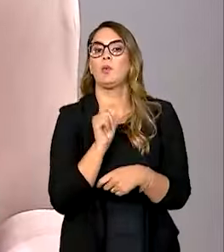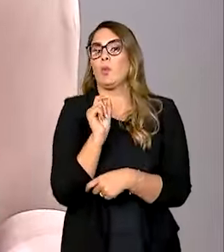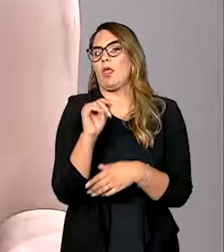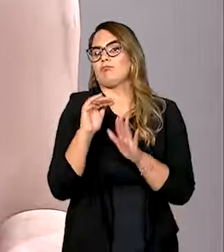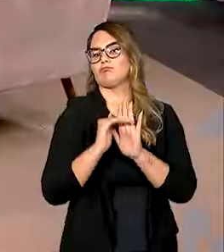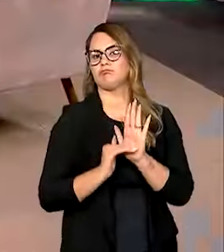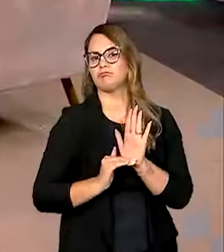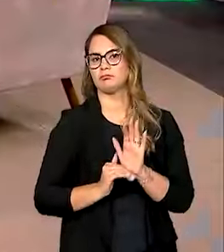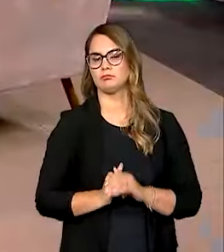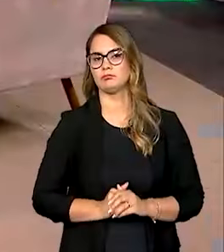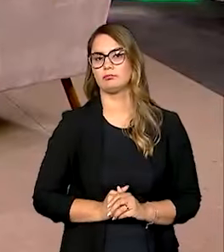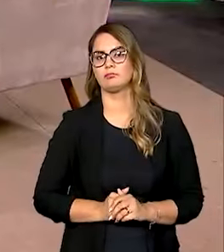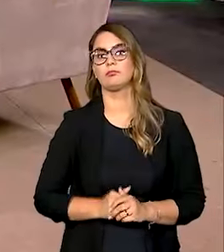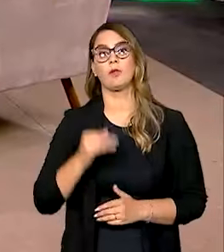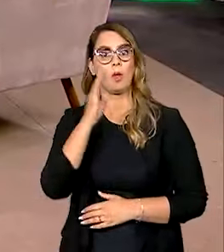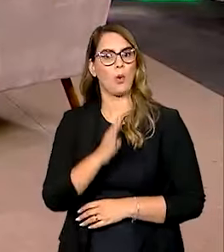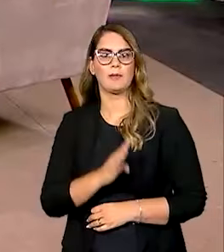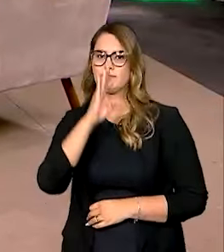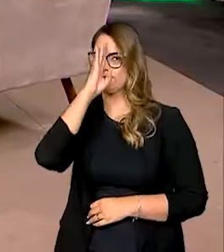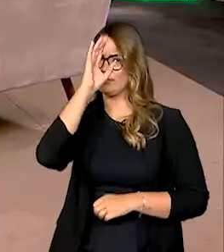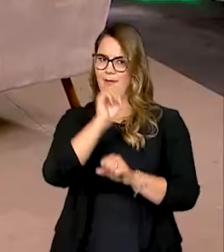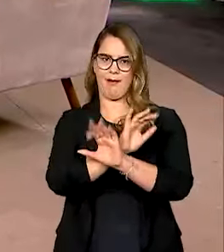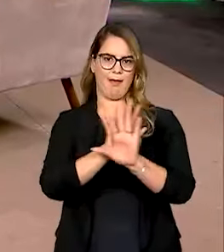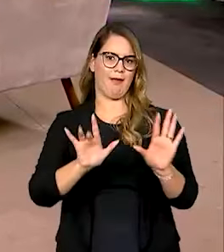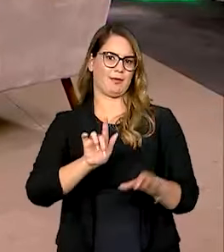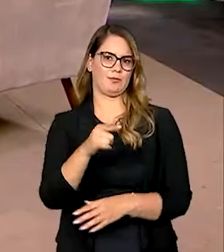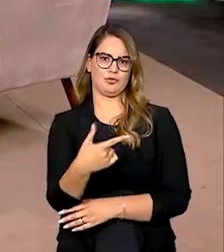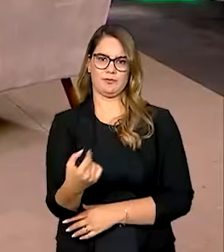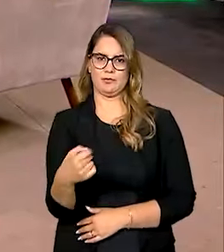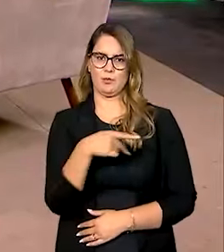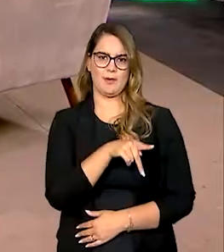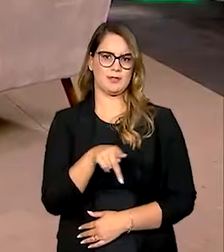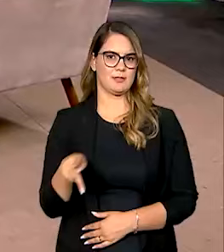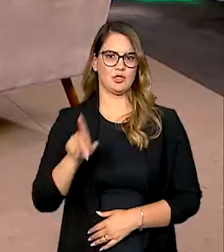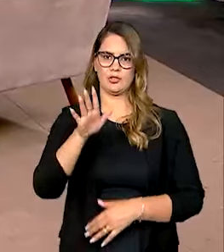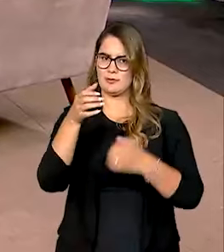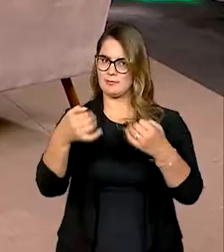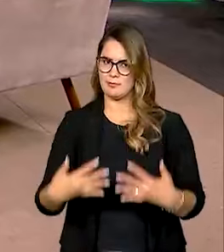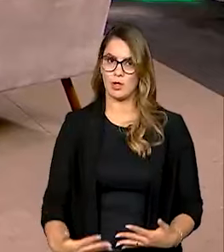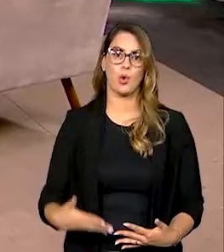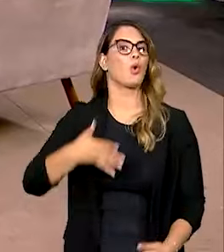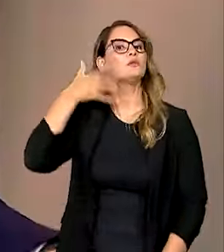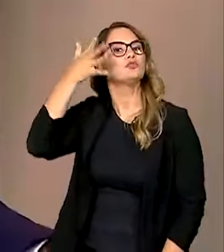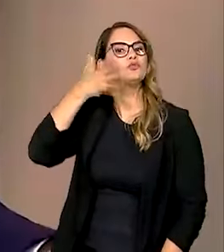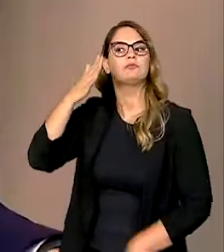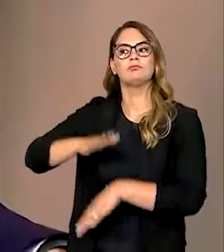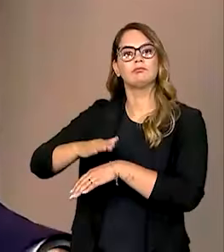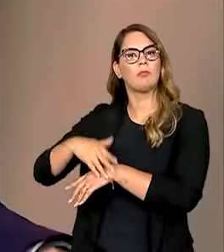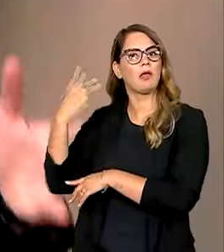quê? É, o Brasil tem prioridades claras para o G20. O presidente já mencionou isso no seu discurso